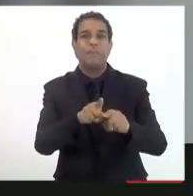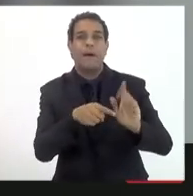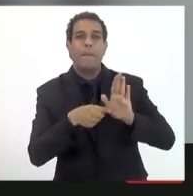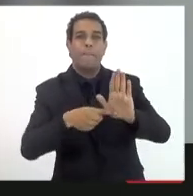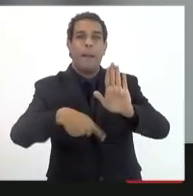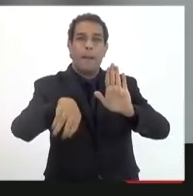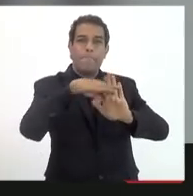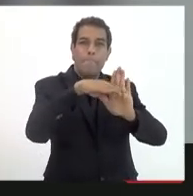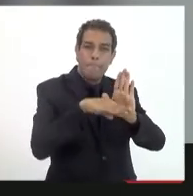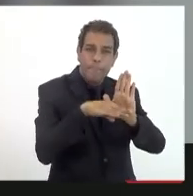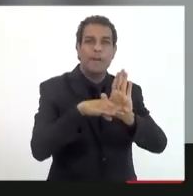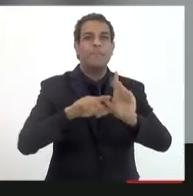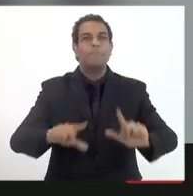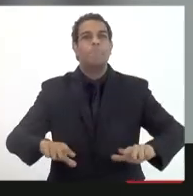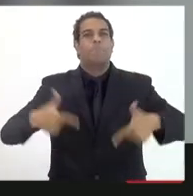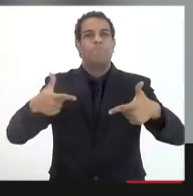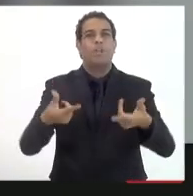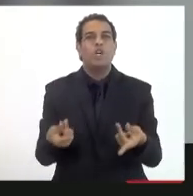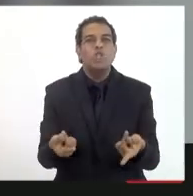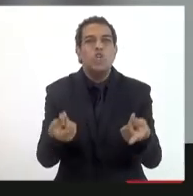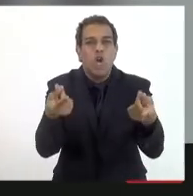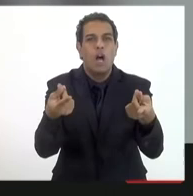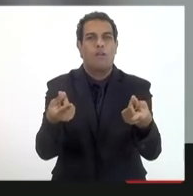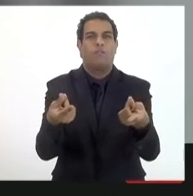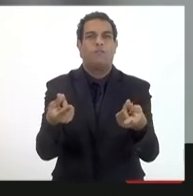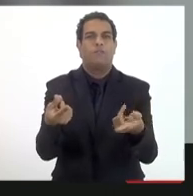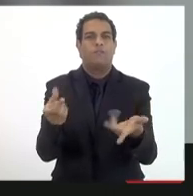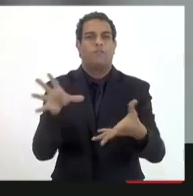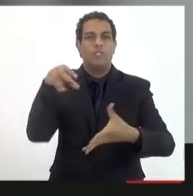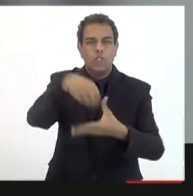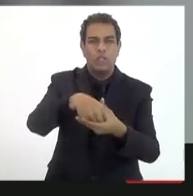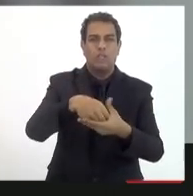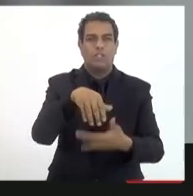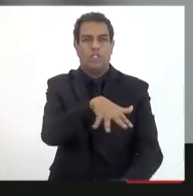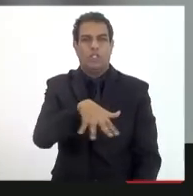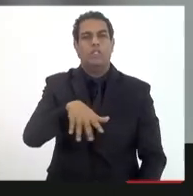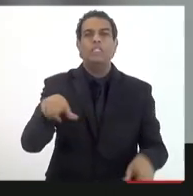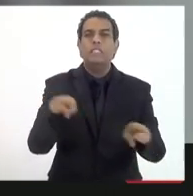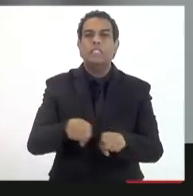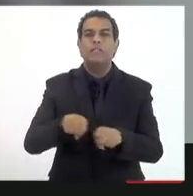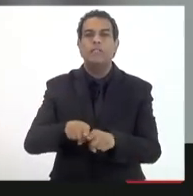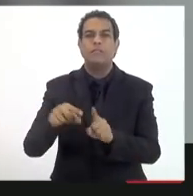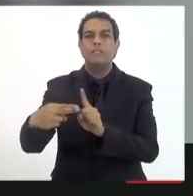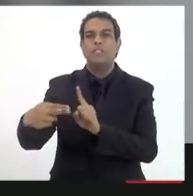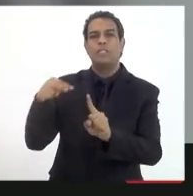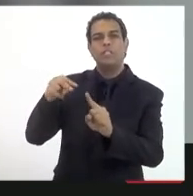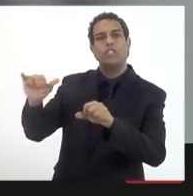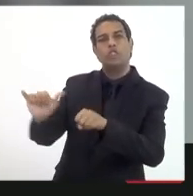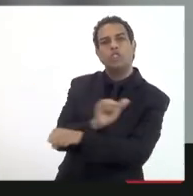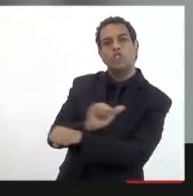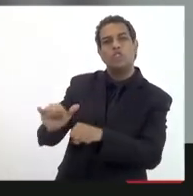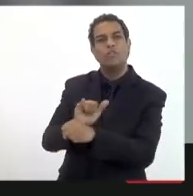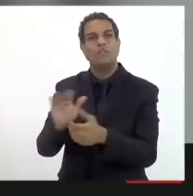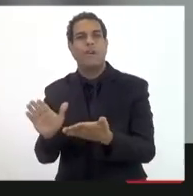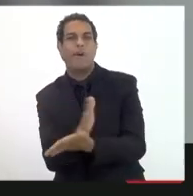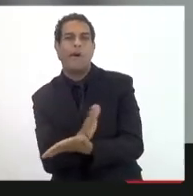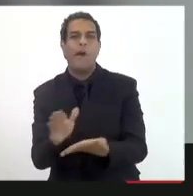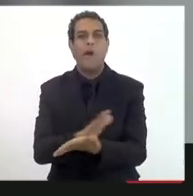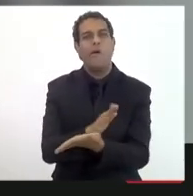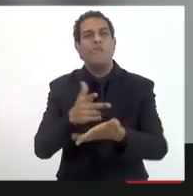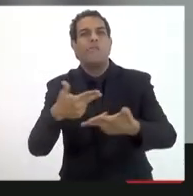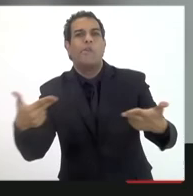do ponto de vista financeiro vamos dizer assim orçamentário financeiro mas também do ponto de vista estratégico das decisões